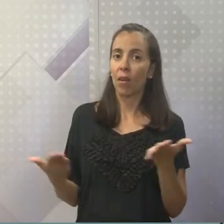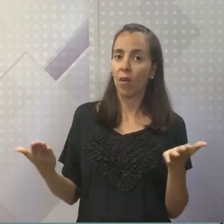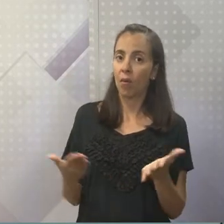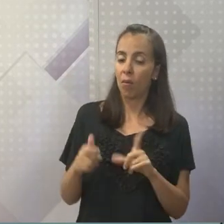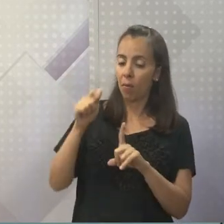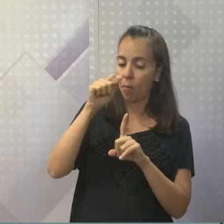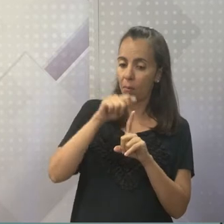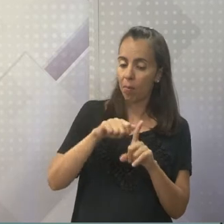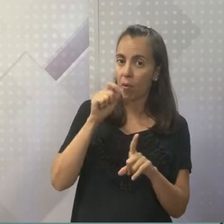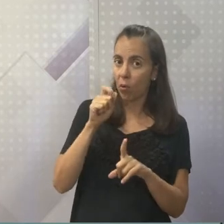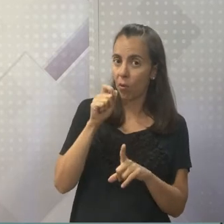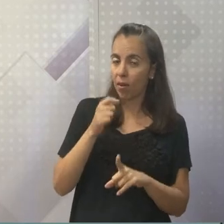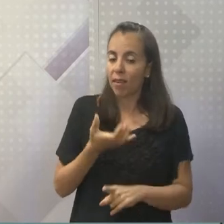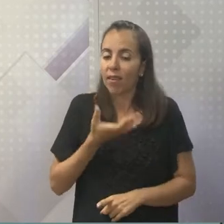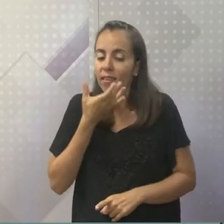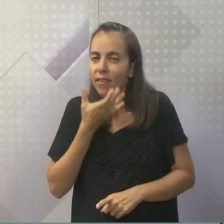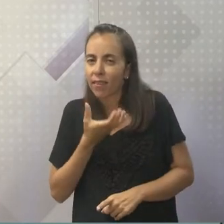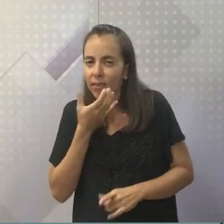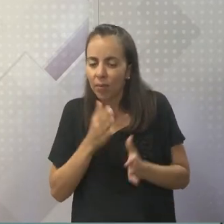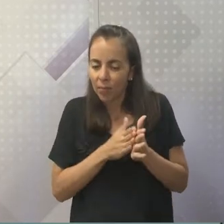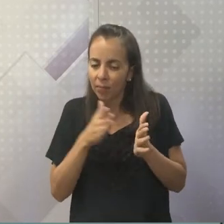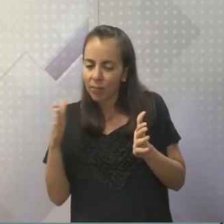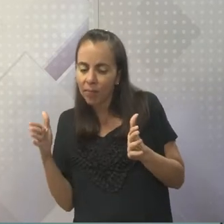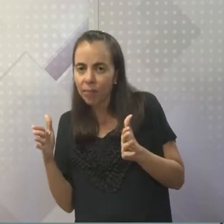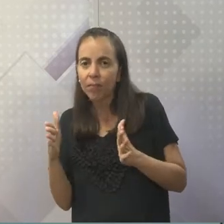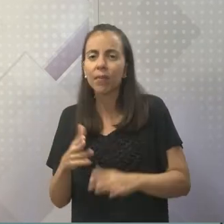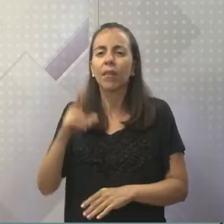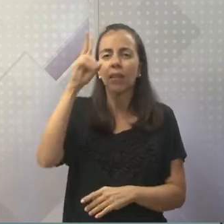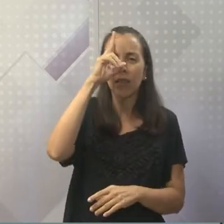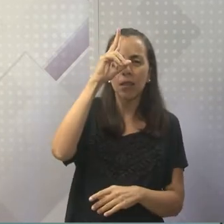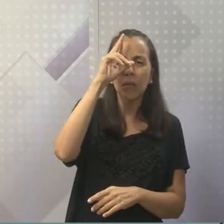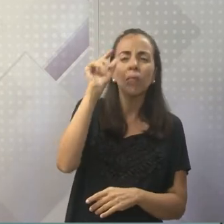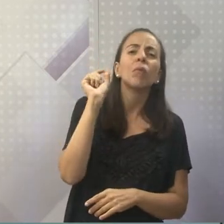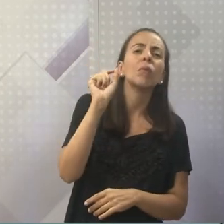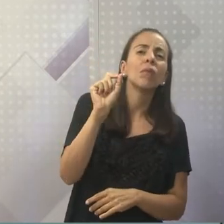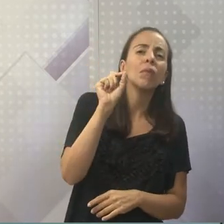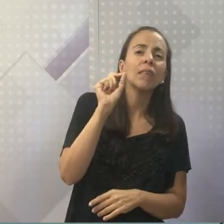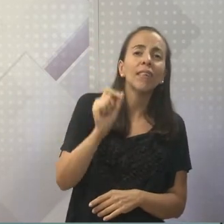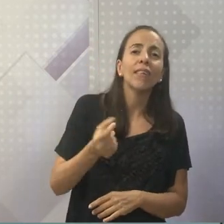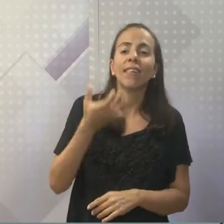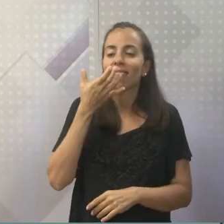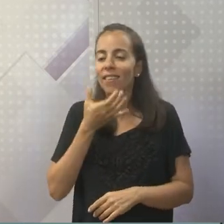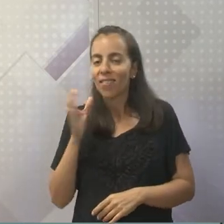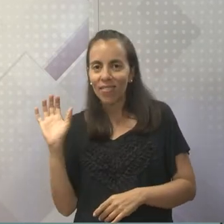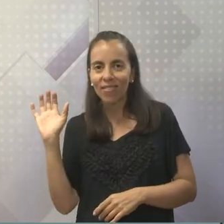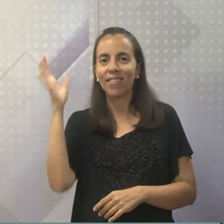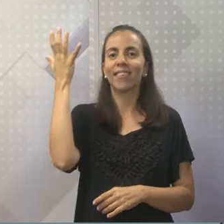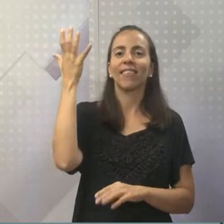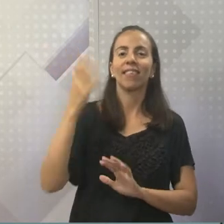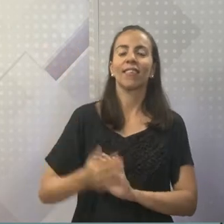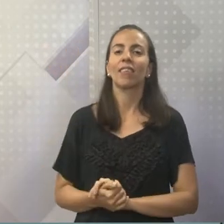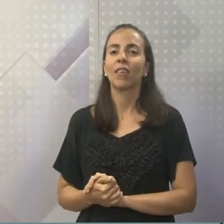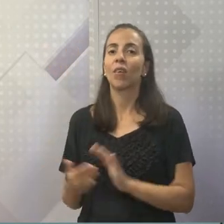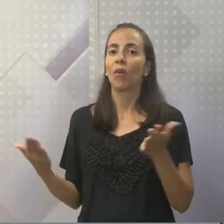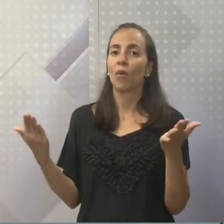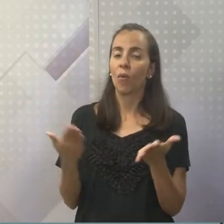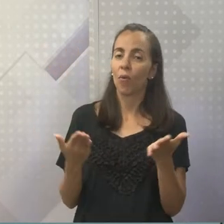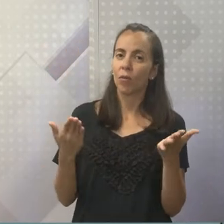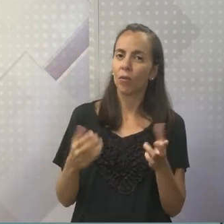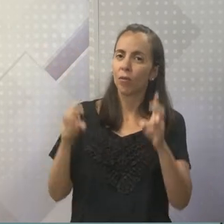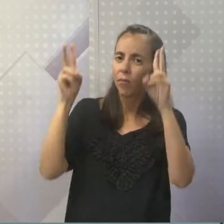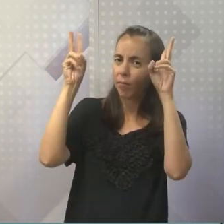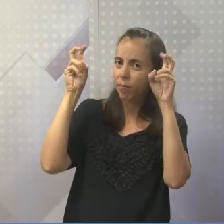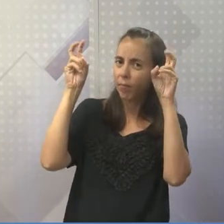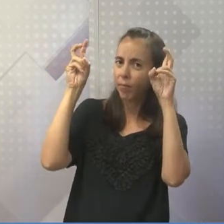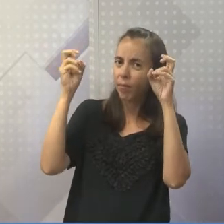mês de dezembro. Te lembra alguma coisa? Isso mesmo, Natal. E hoje eu trago para vocês um tema